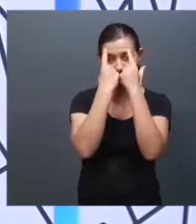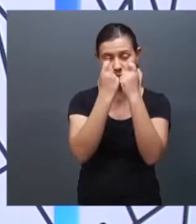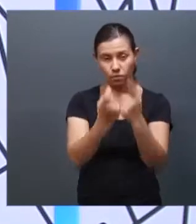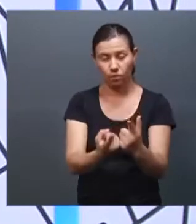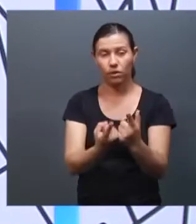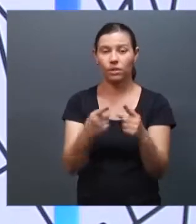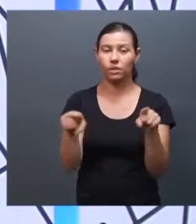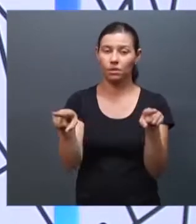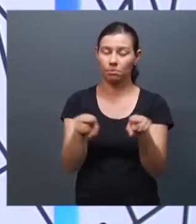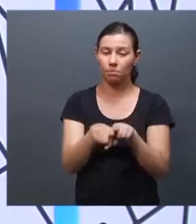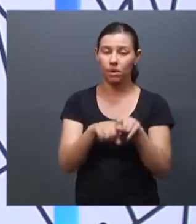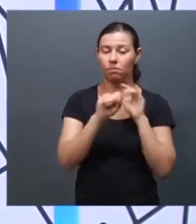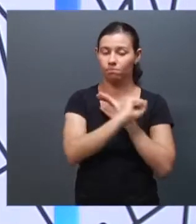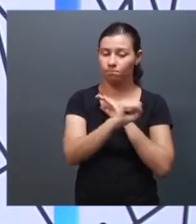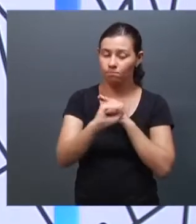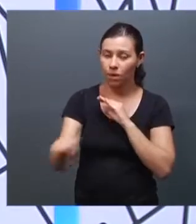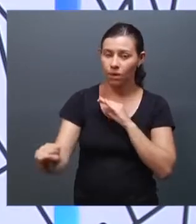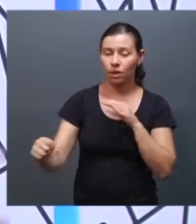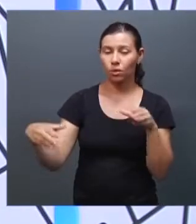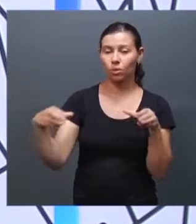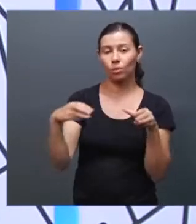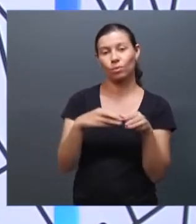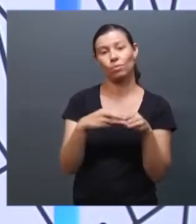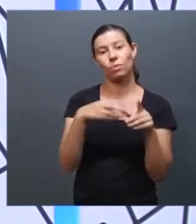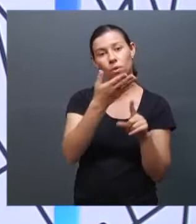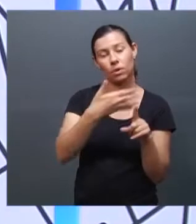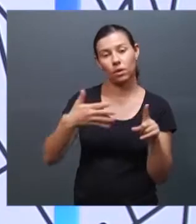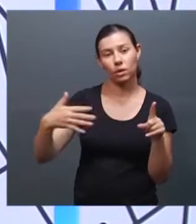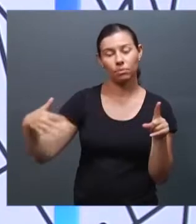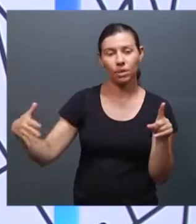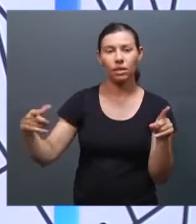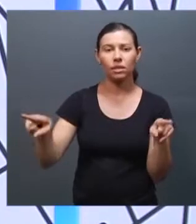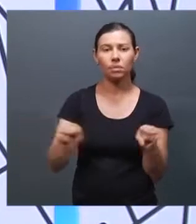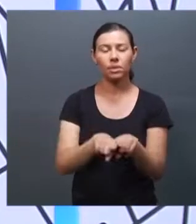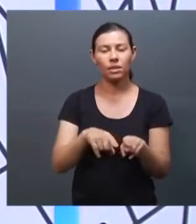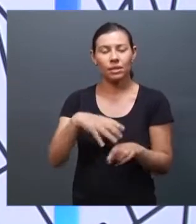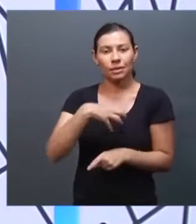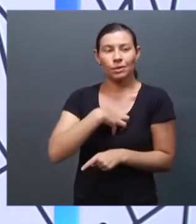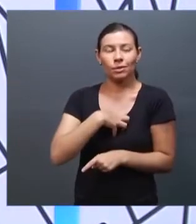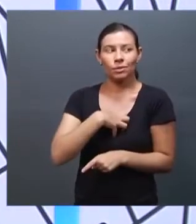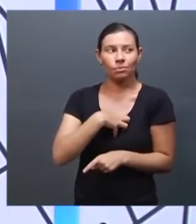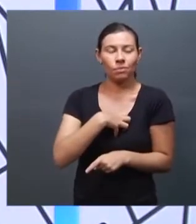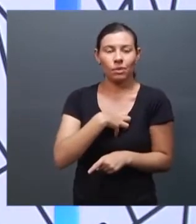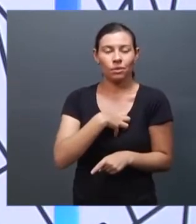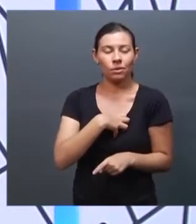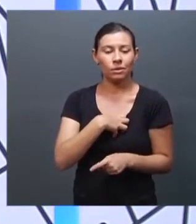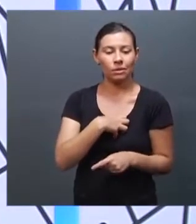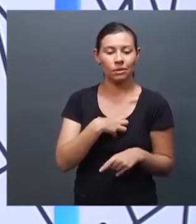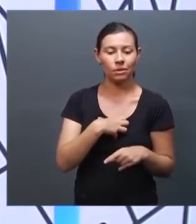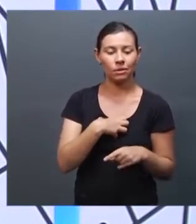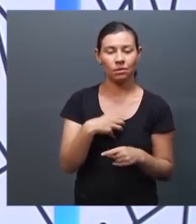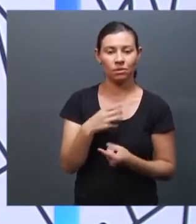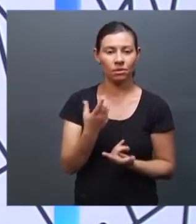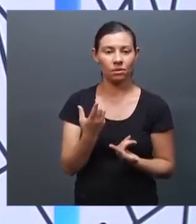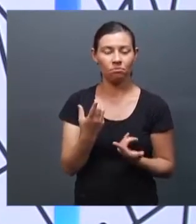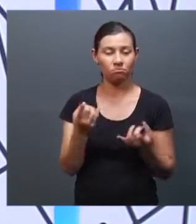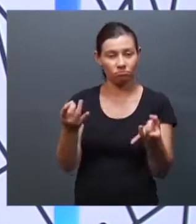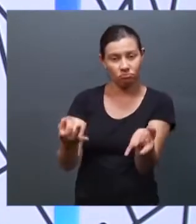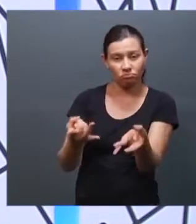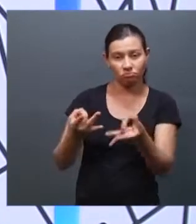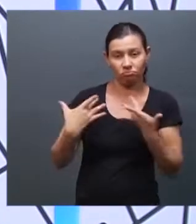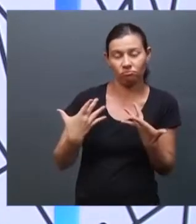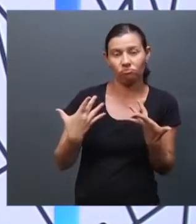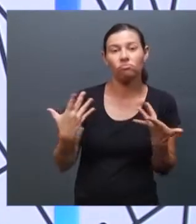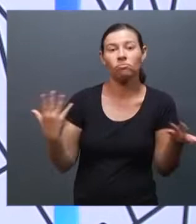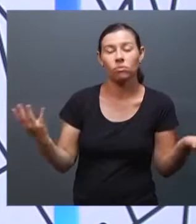uma sensação, que não é absurda, da população LGBT de desamparo e